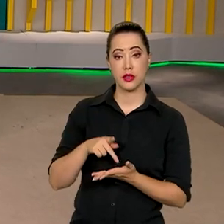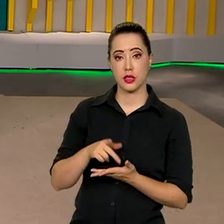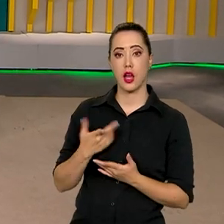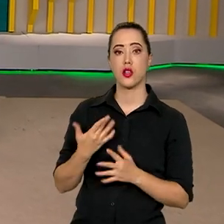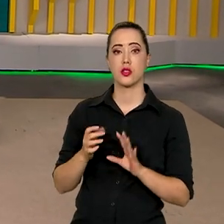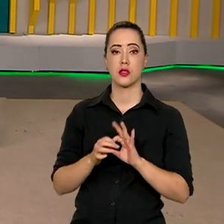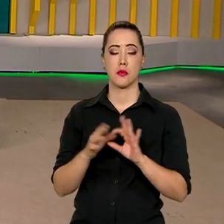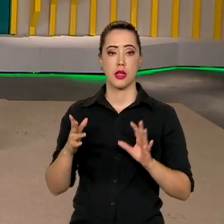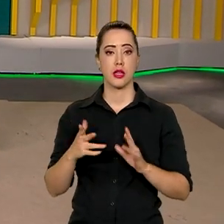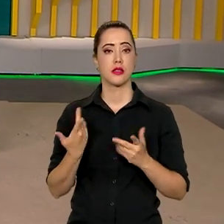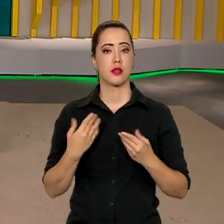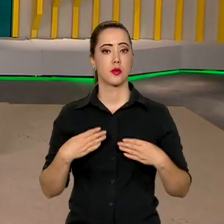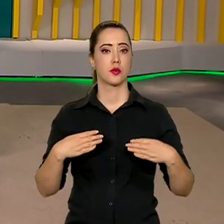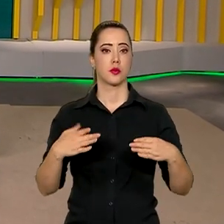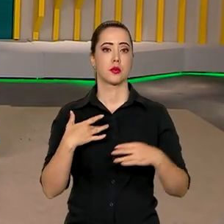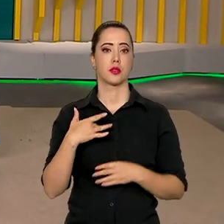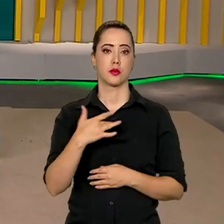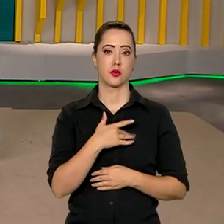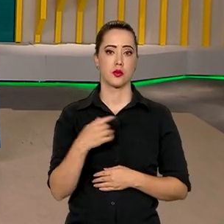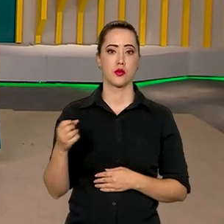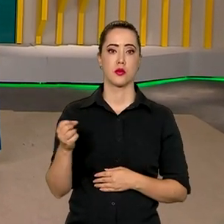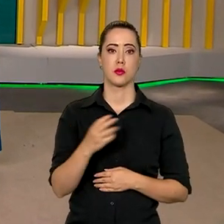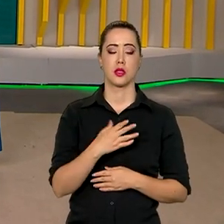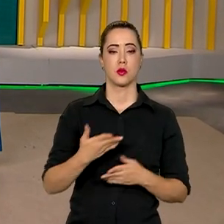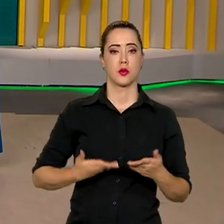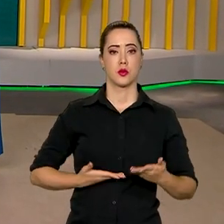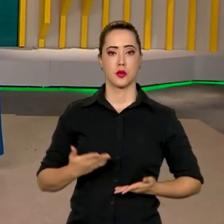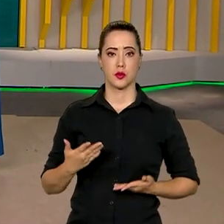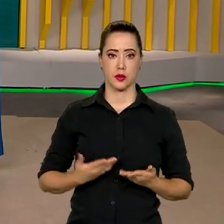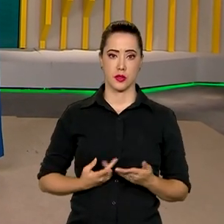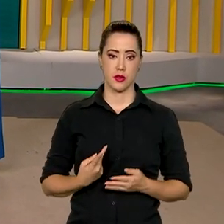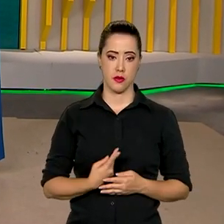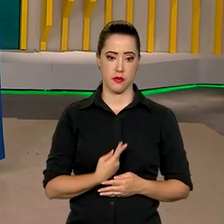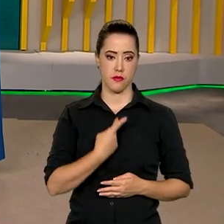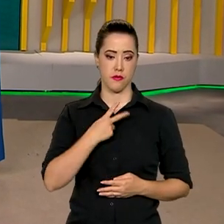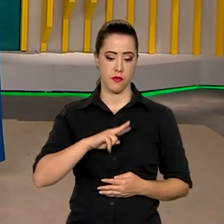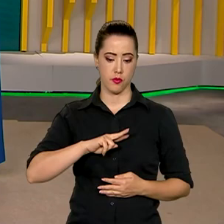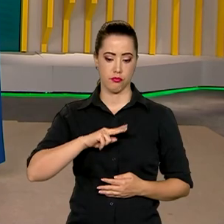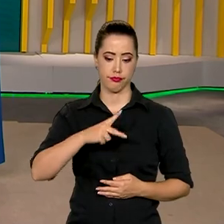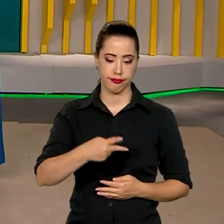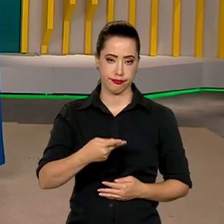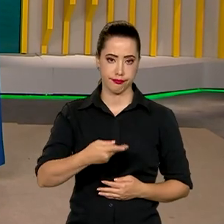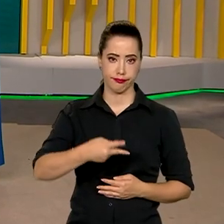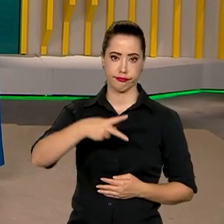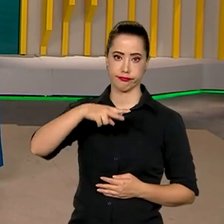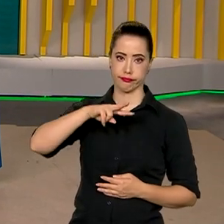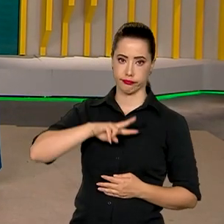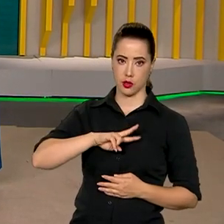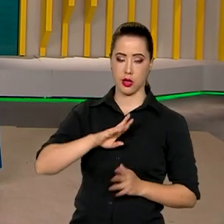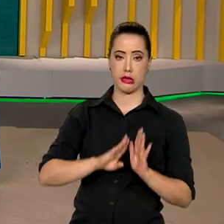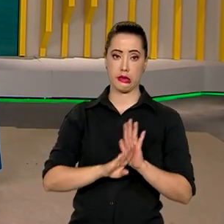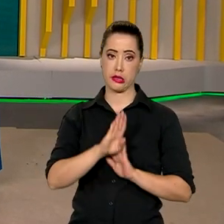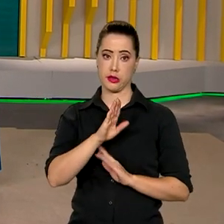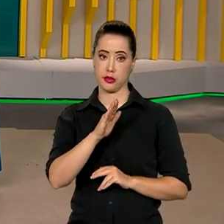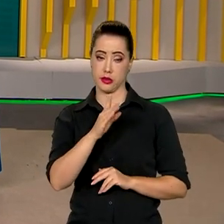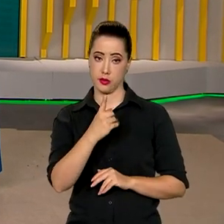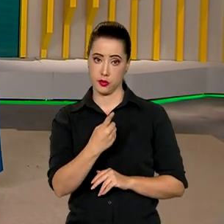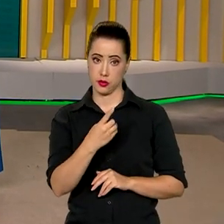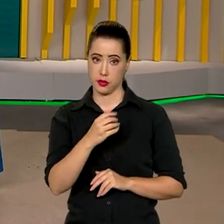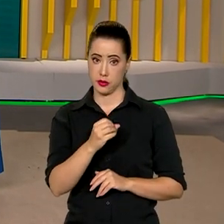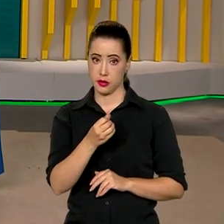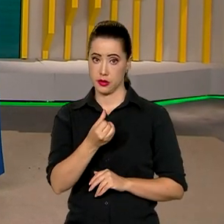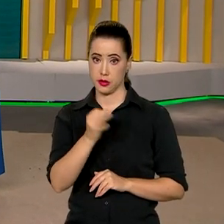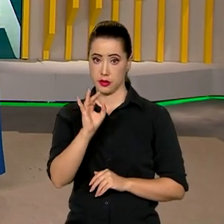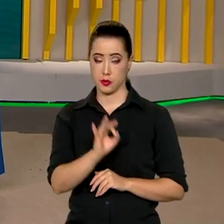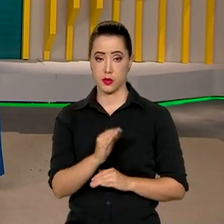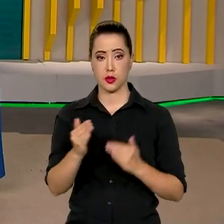As autorizações do Ministério da Saúde para novos serviços de transplantes, por exemplo, cresceram 106% na